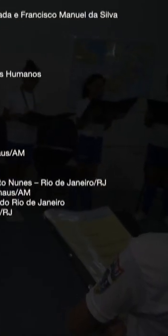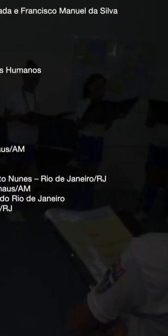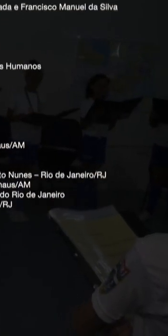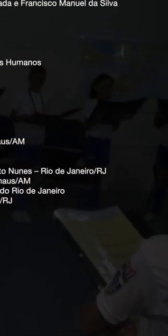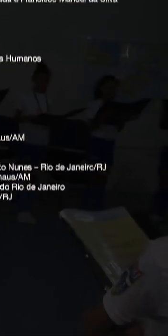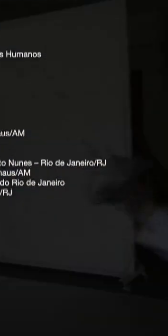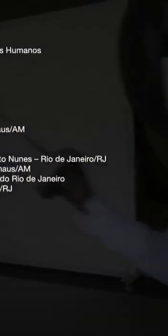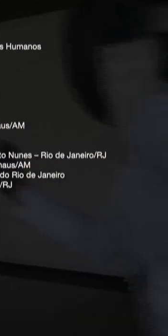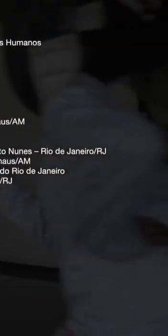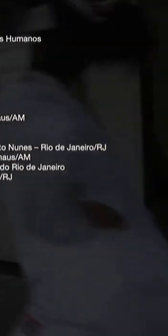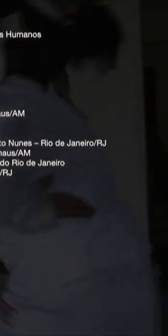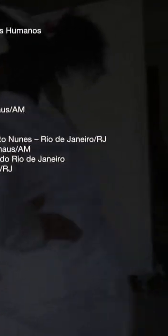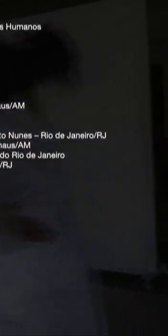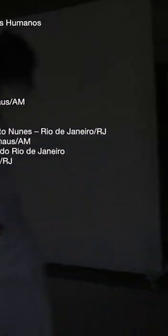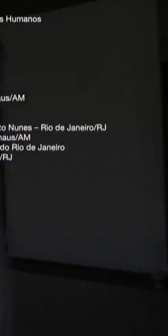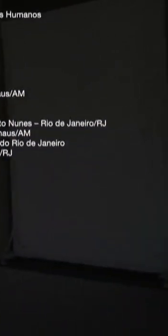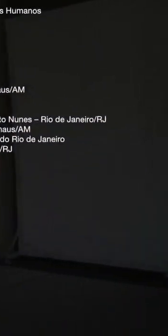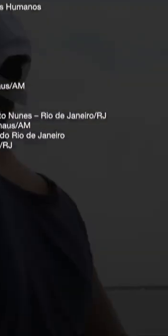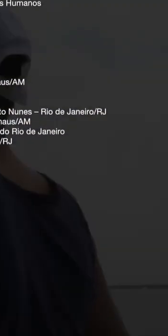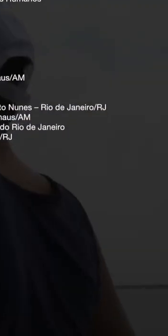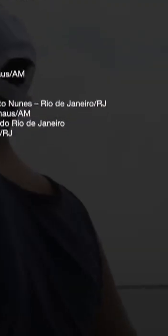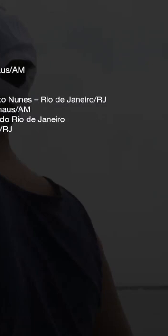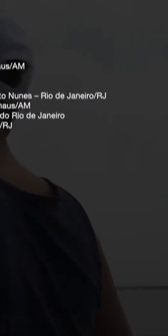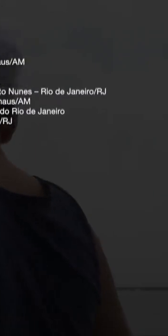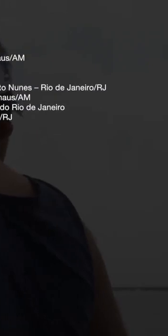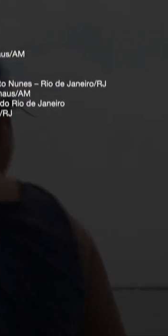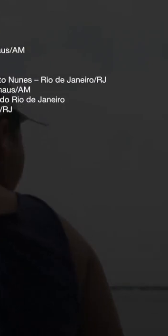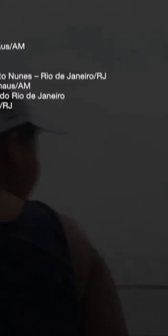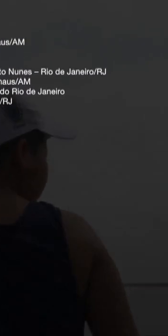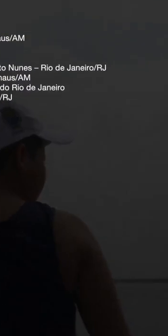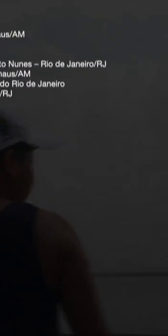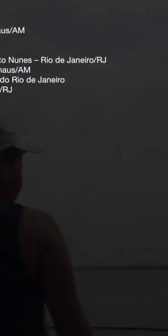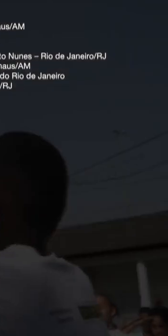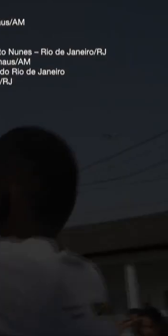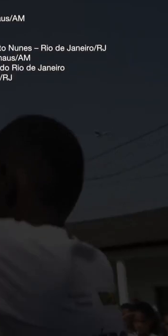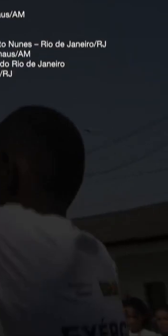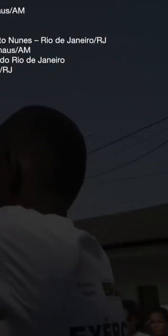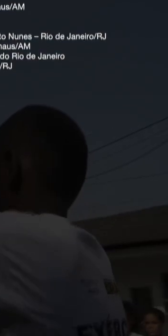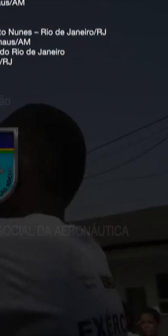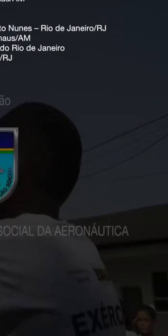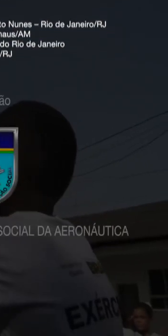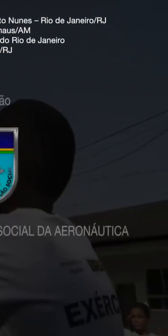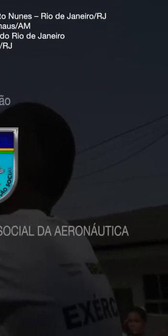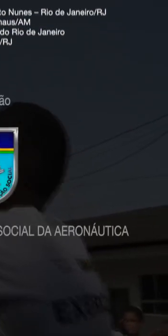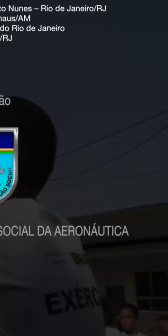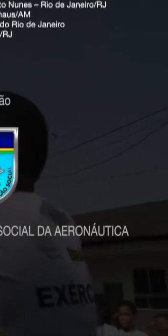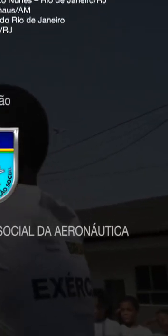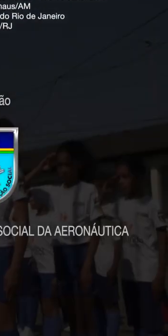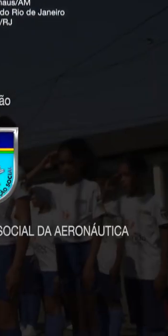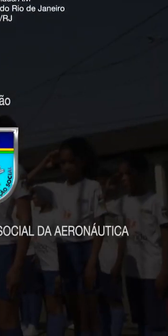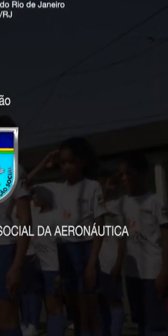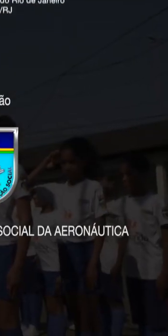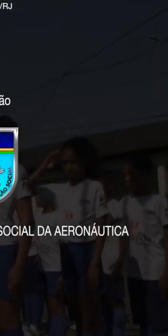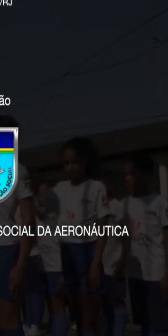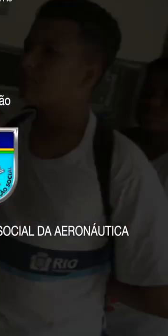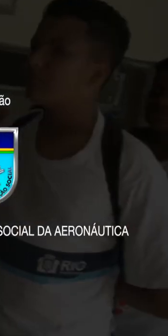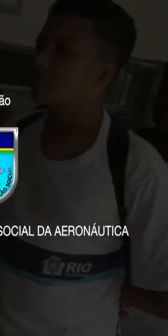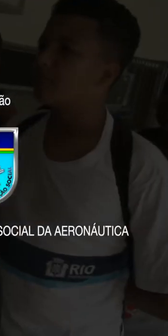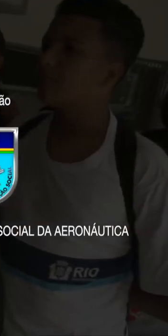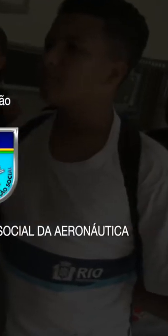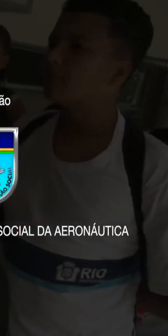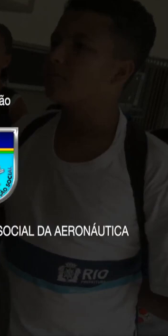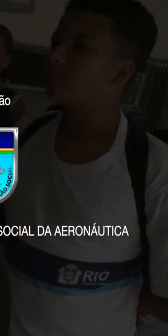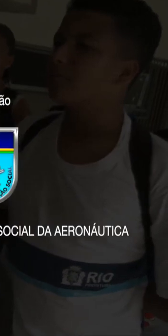Eu sei, não é sempre que a gente encontra alguém Que faça